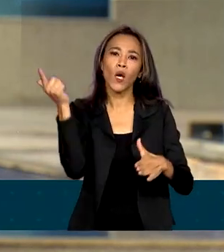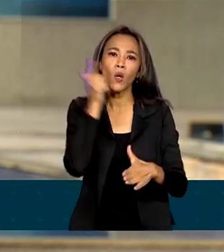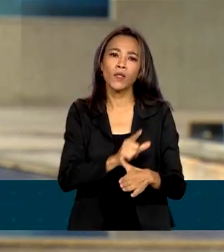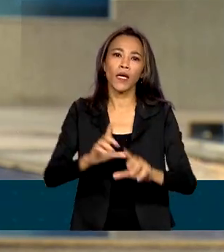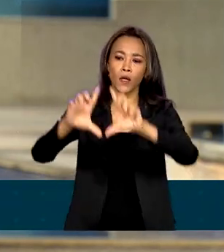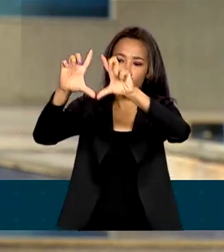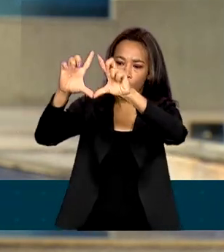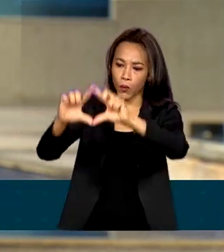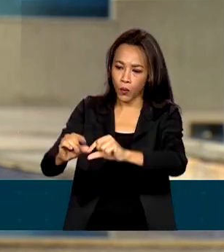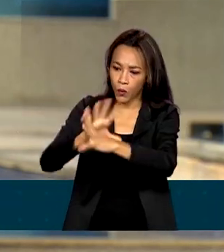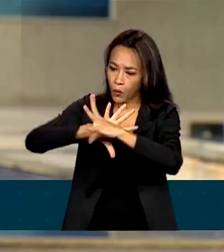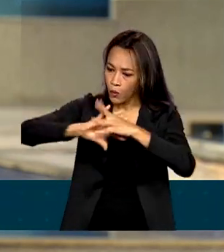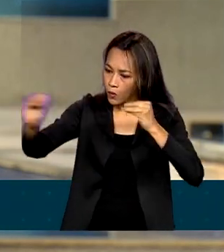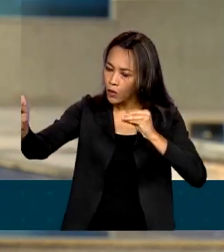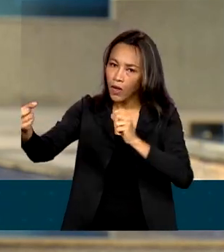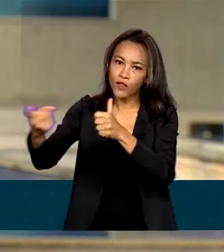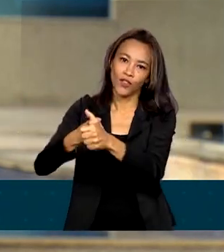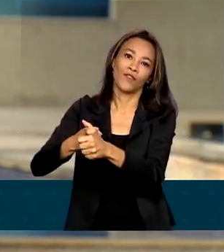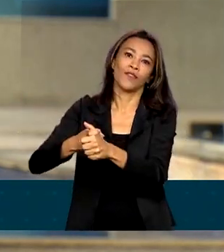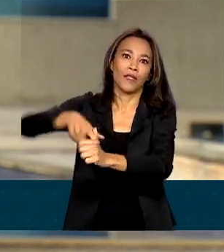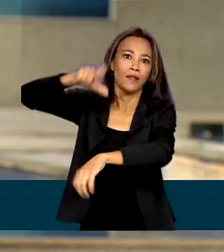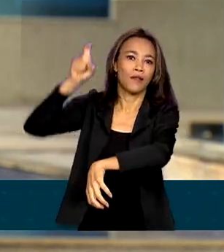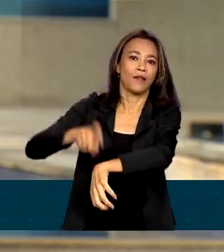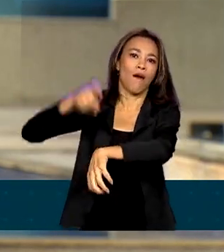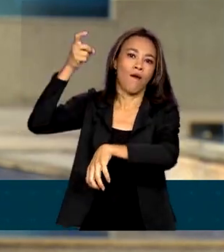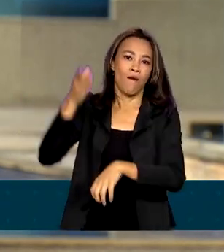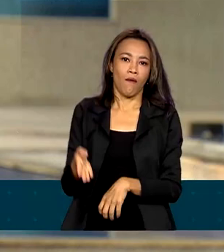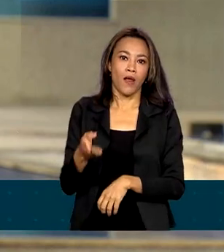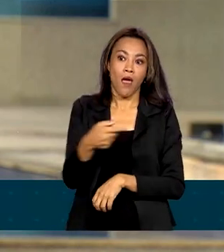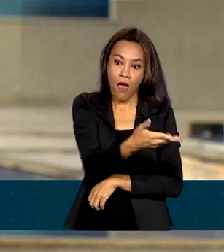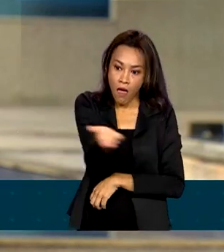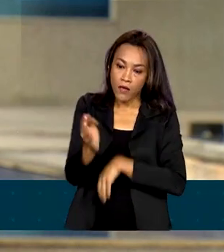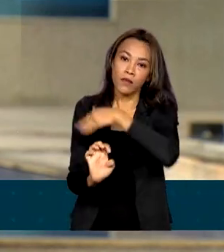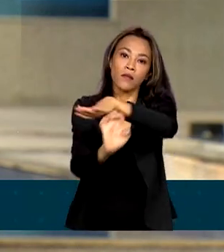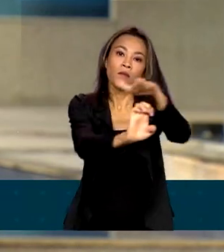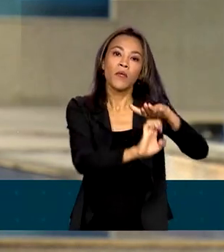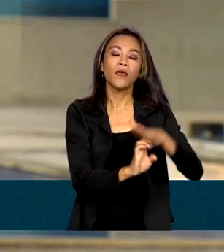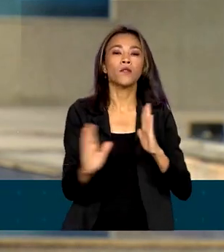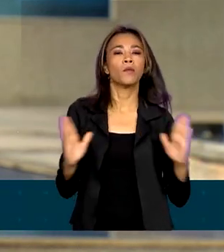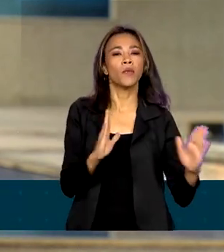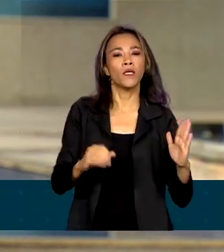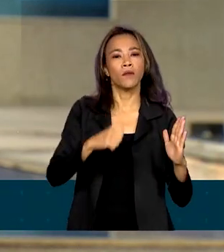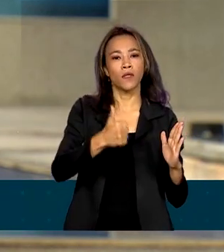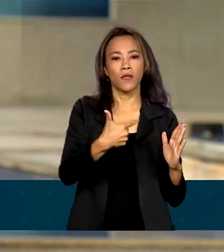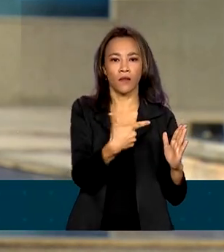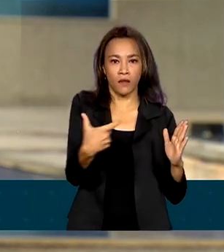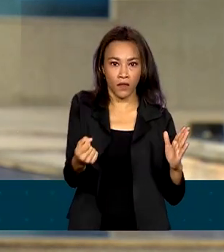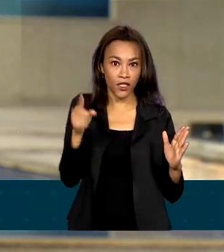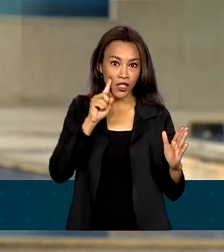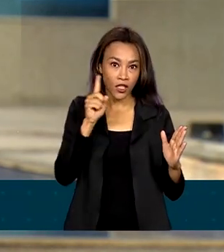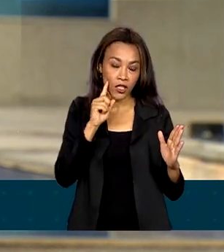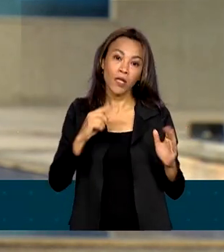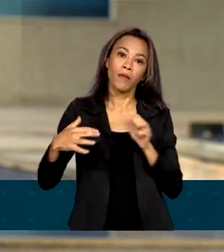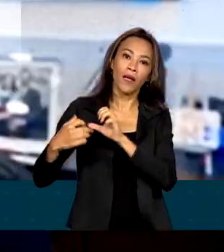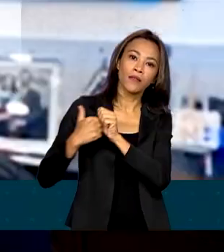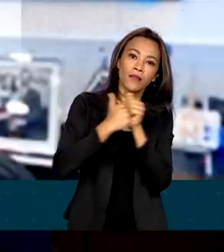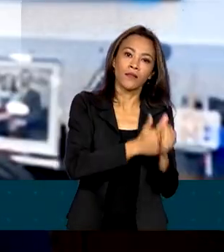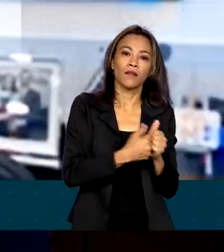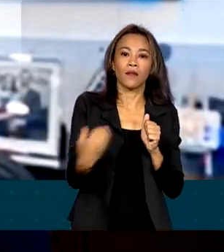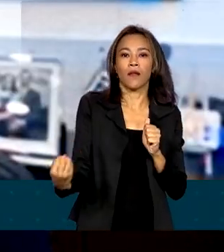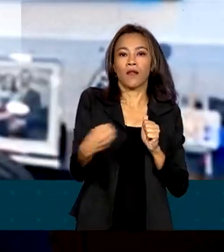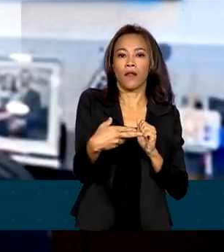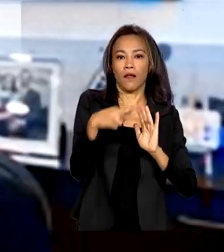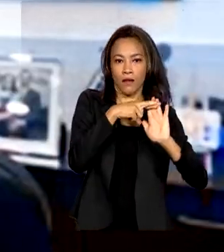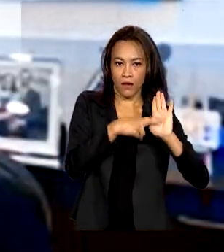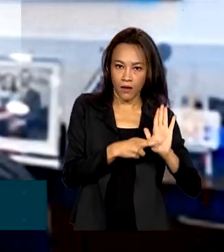em tempo real. As empresas terão agora 120 dias para se adaptarem à nova regra. É mais